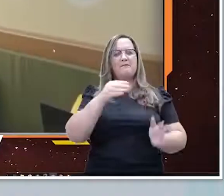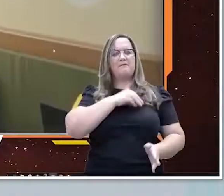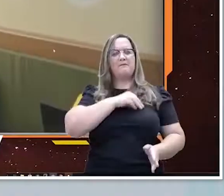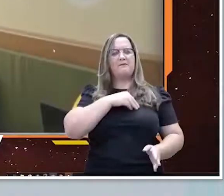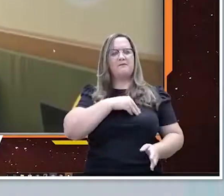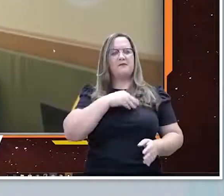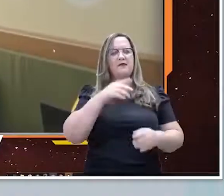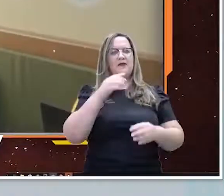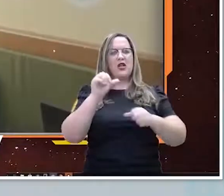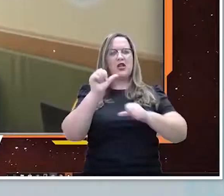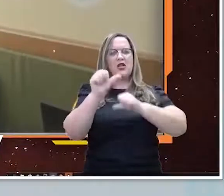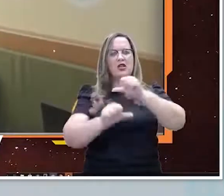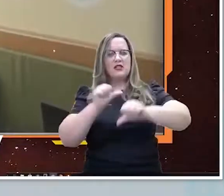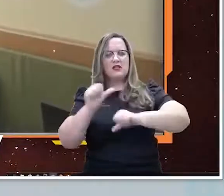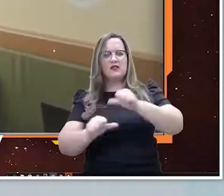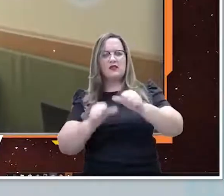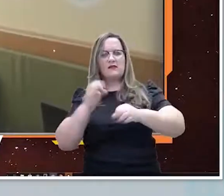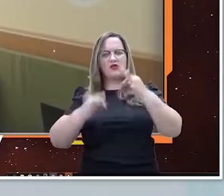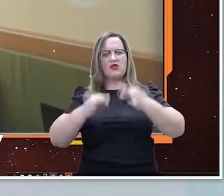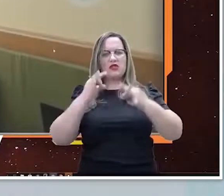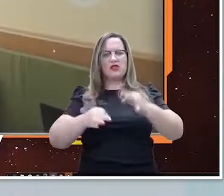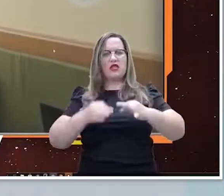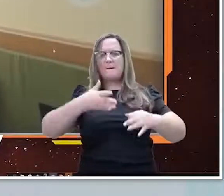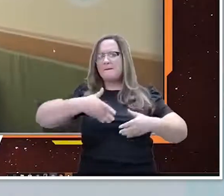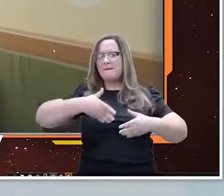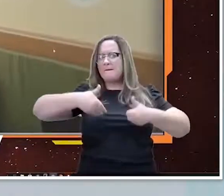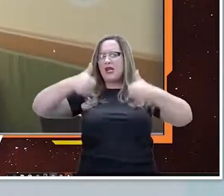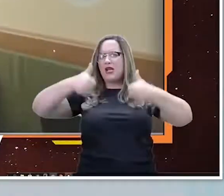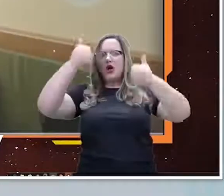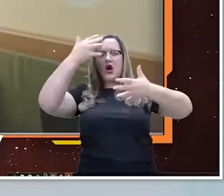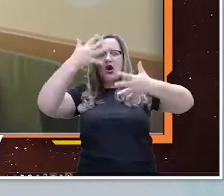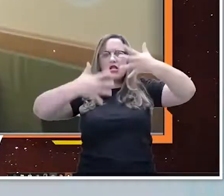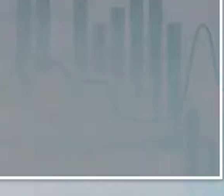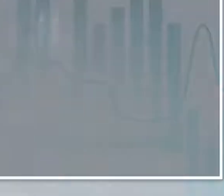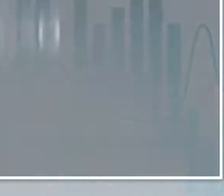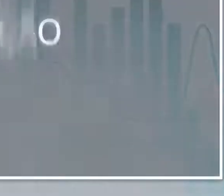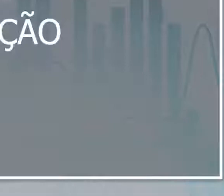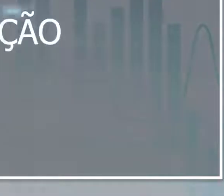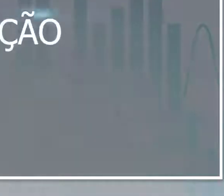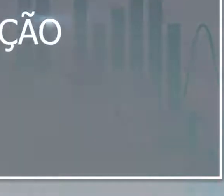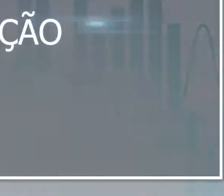melhor, mais eficaz, mais transparente e mais acessível.